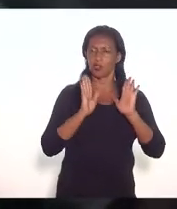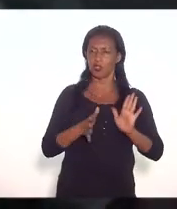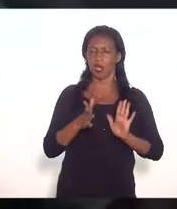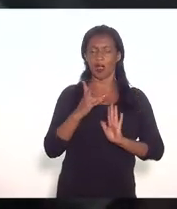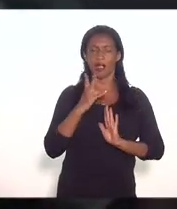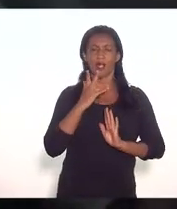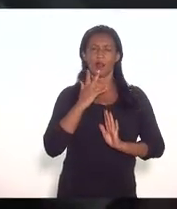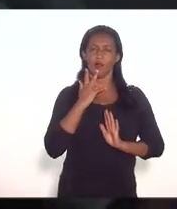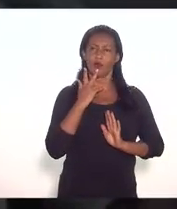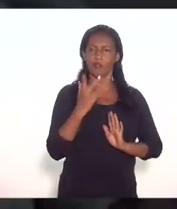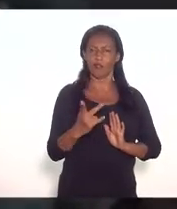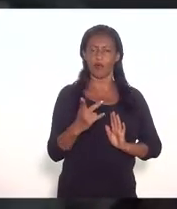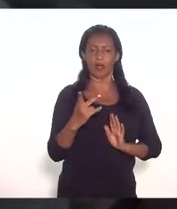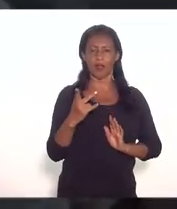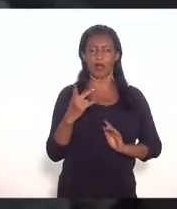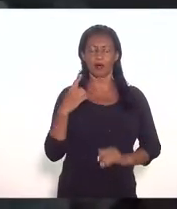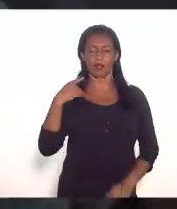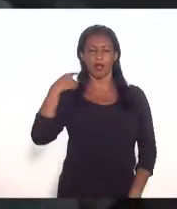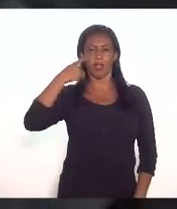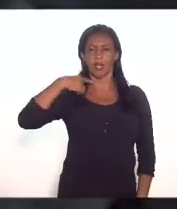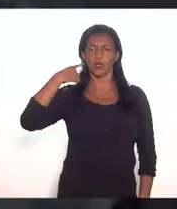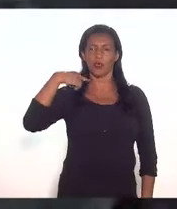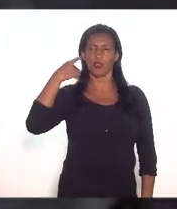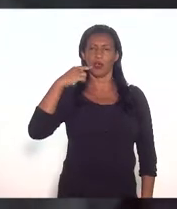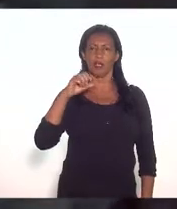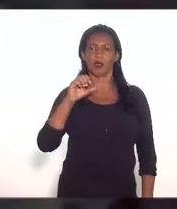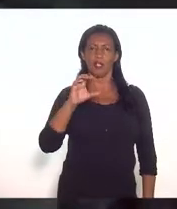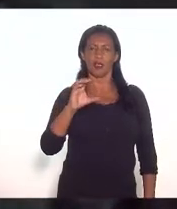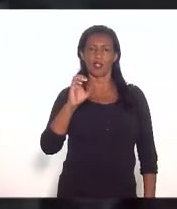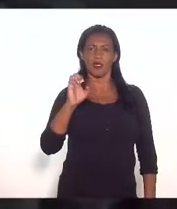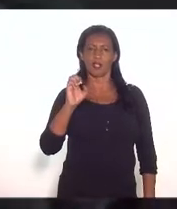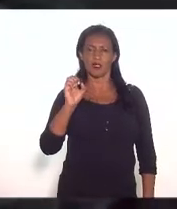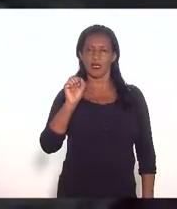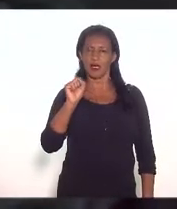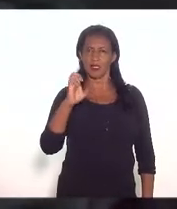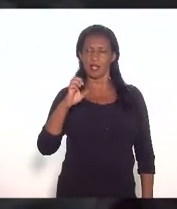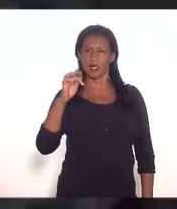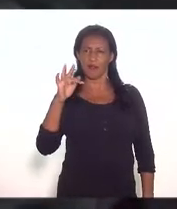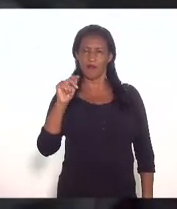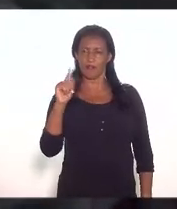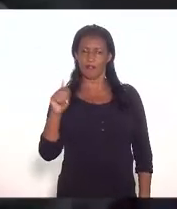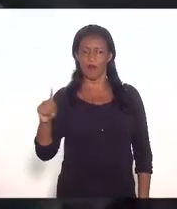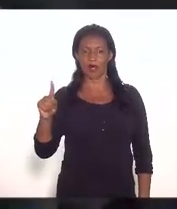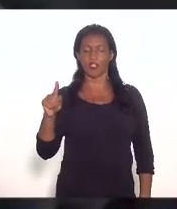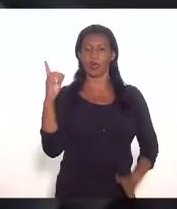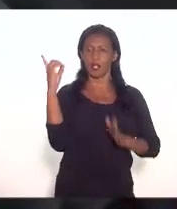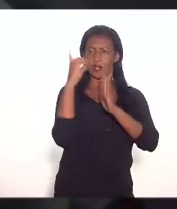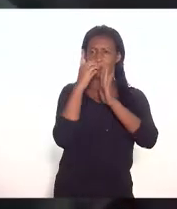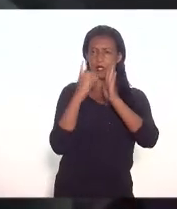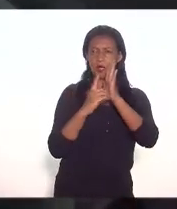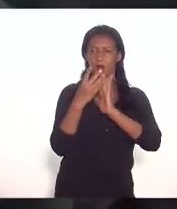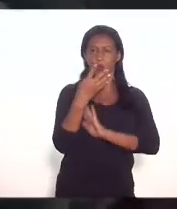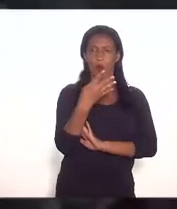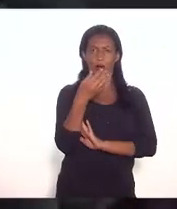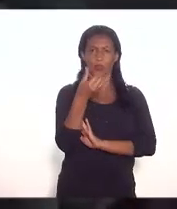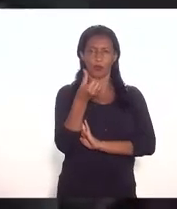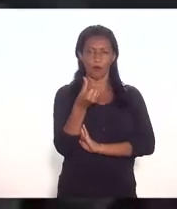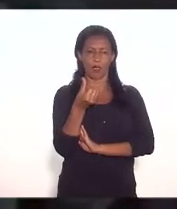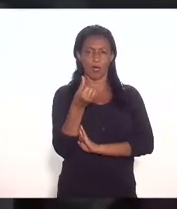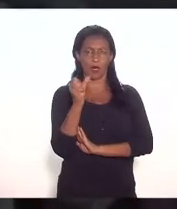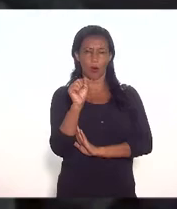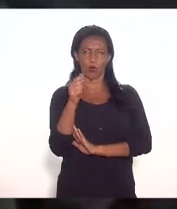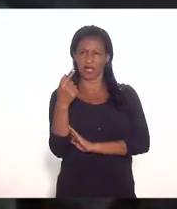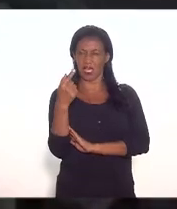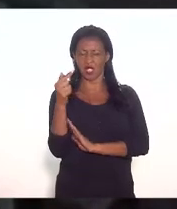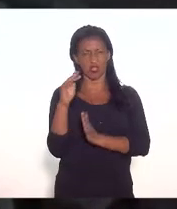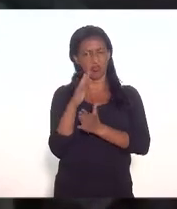pela adulta advogada da CEPAES esse decreto 46827 alguma coisa